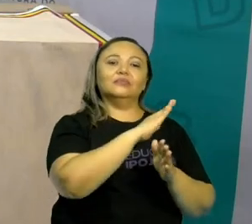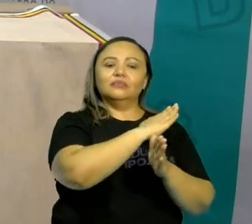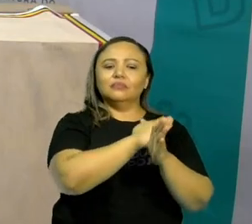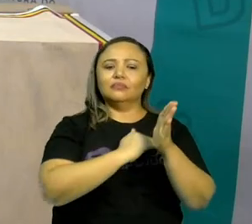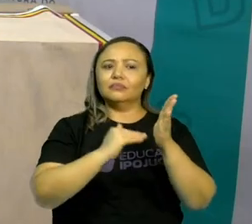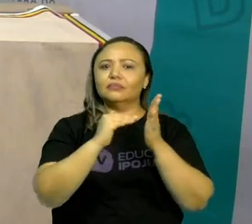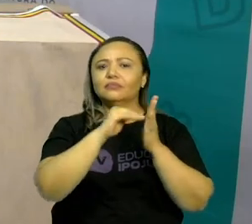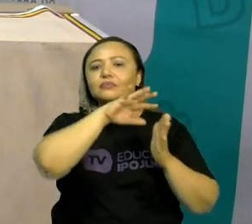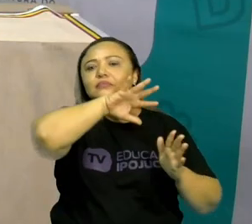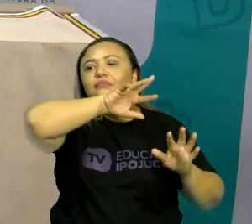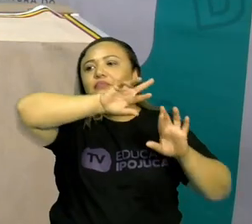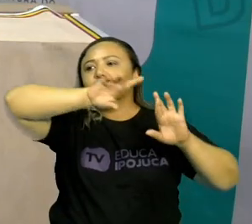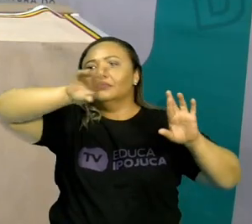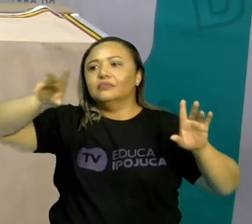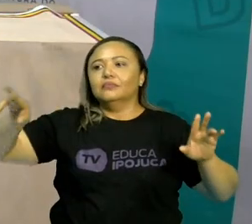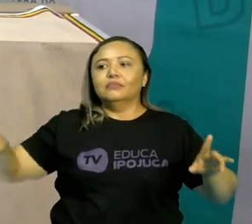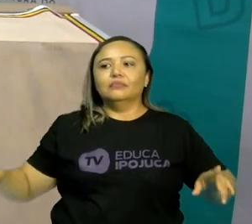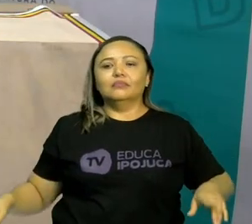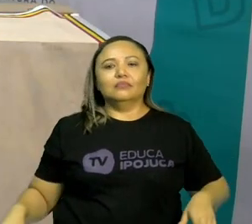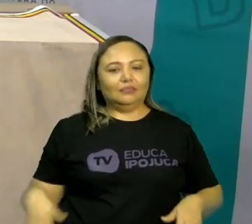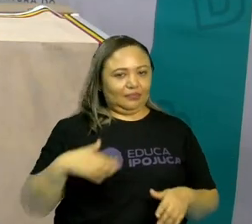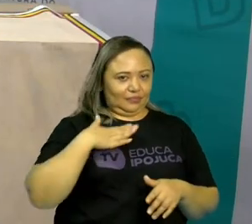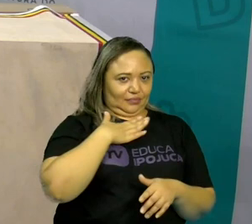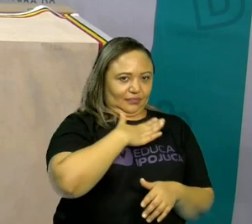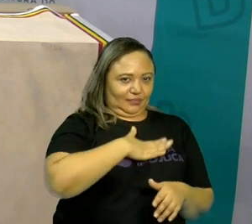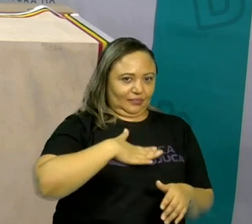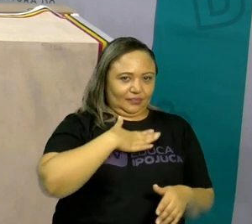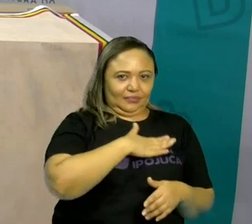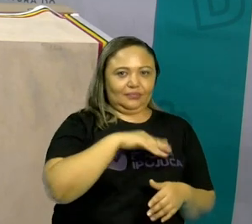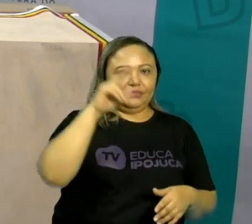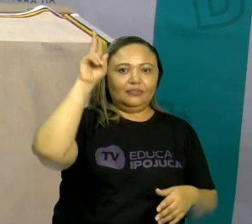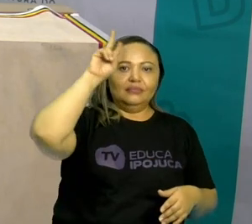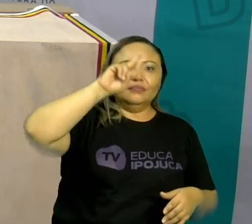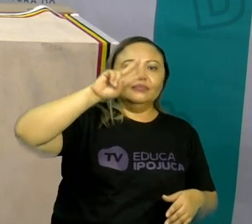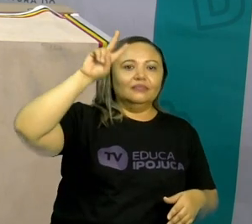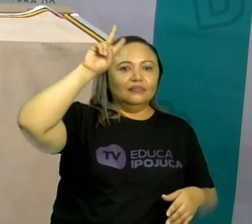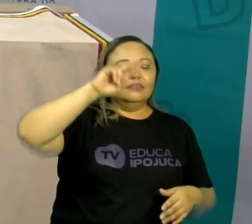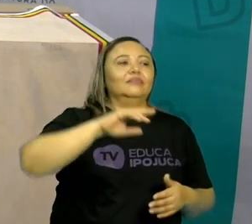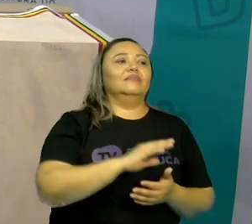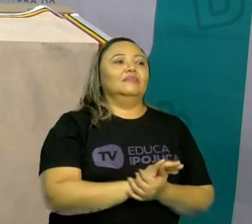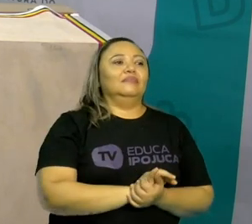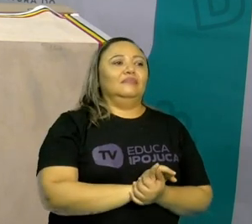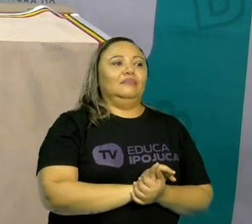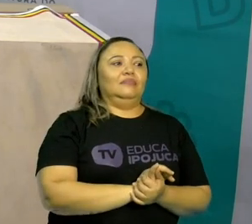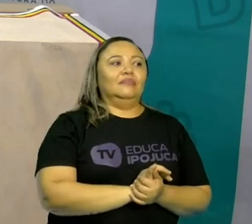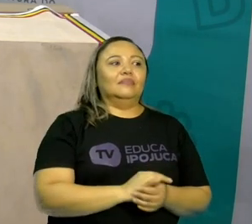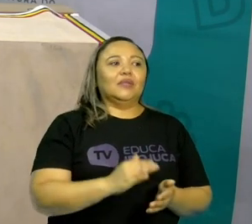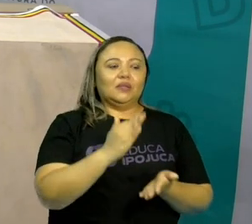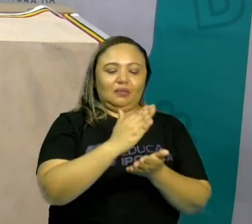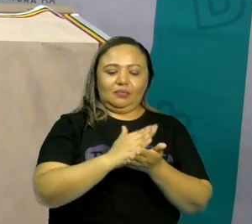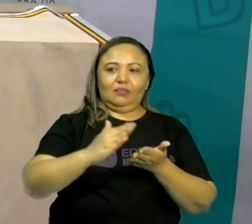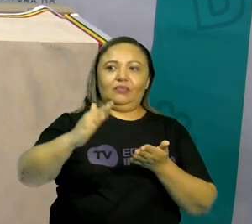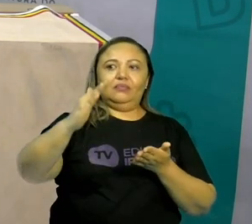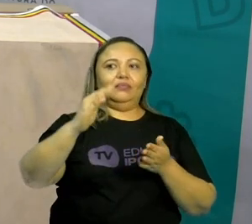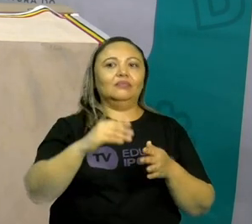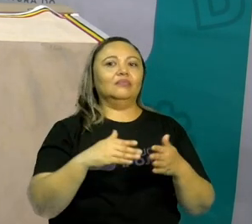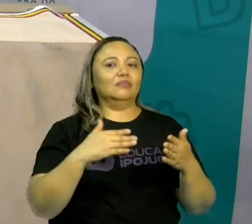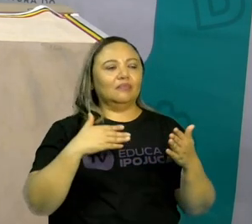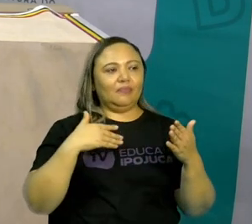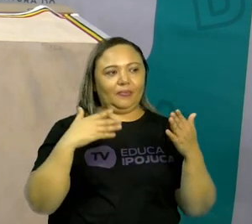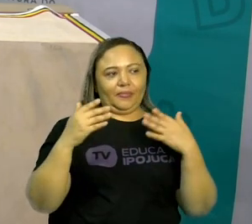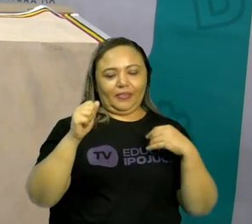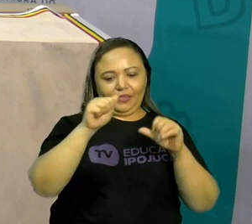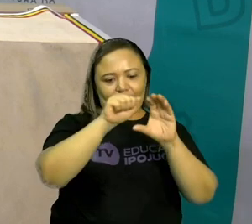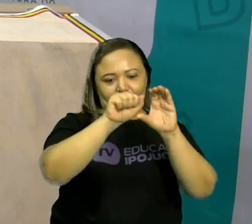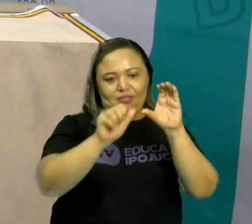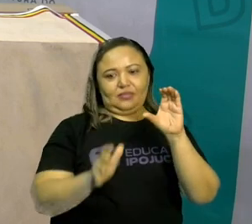Gostaram, meus amores, da nossa historinha? Vocês viram que ele começou a falar das